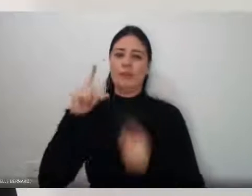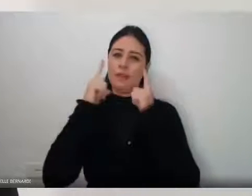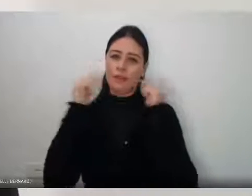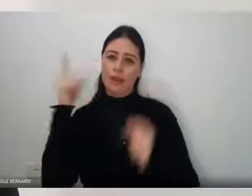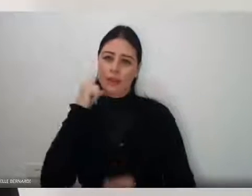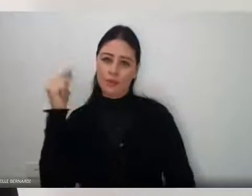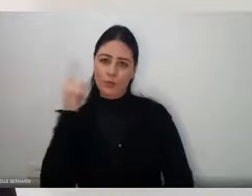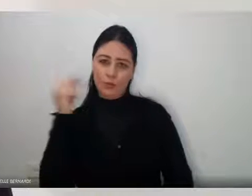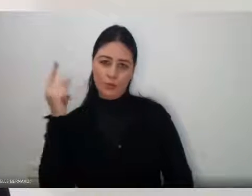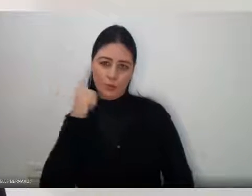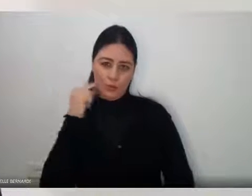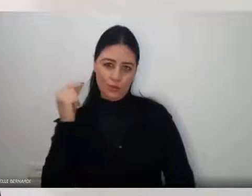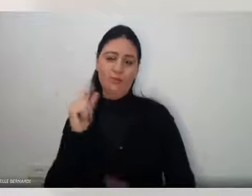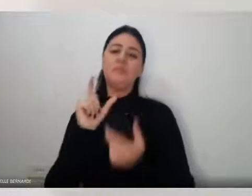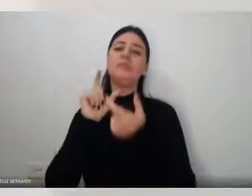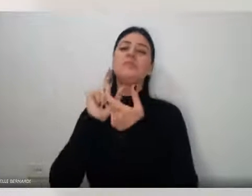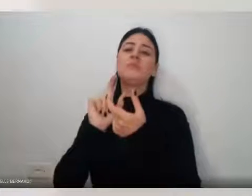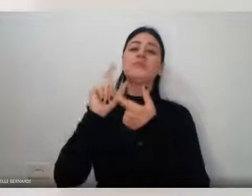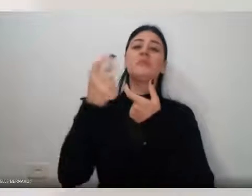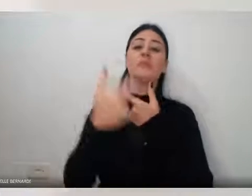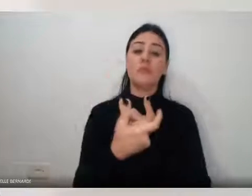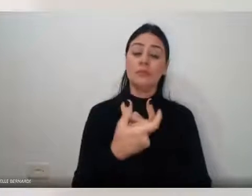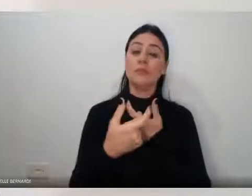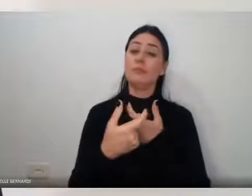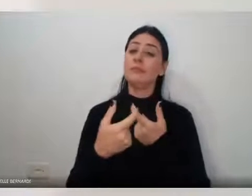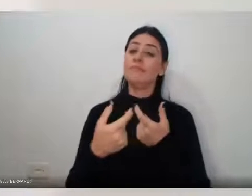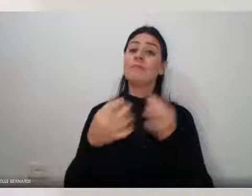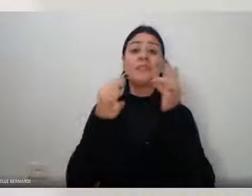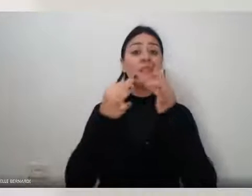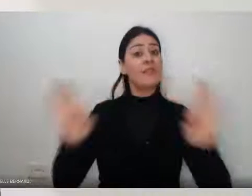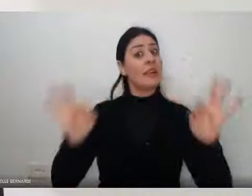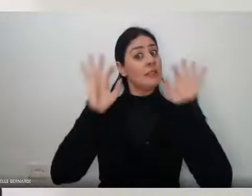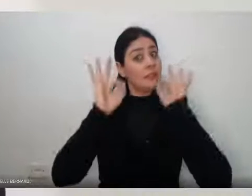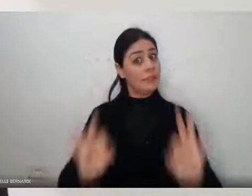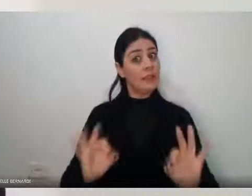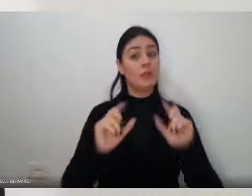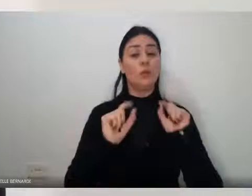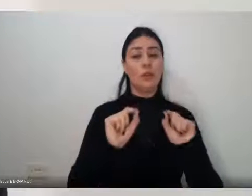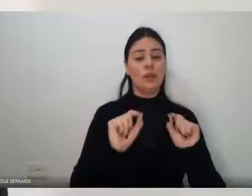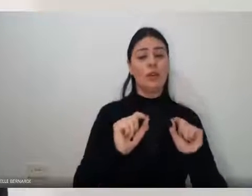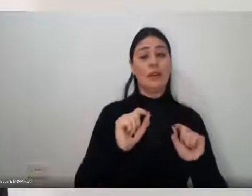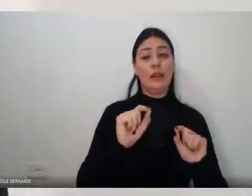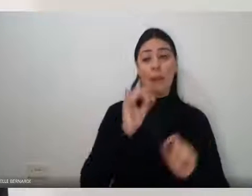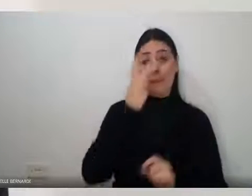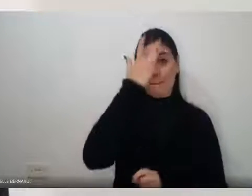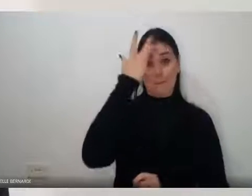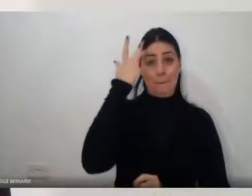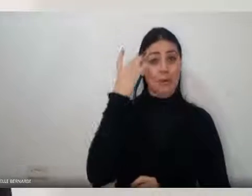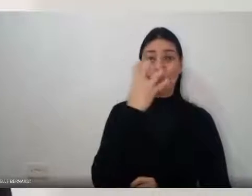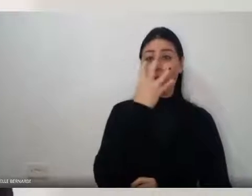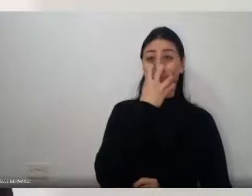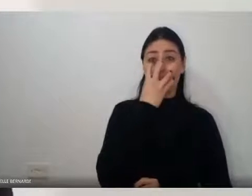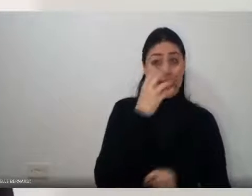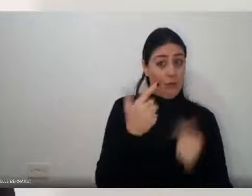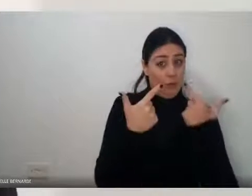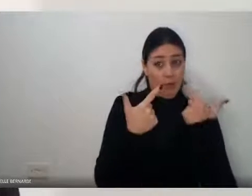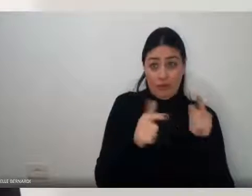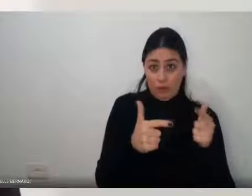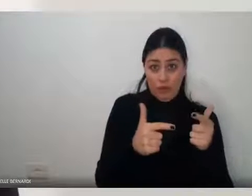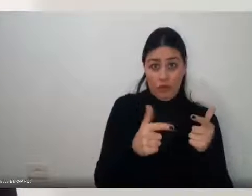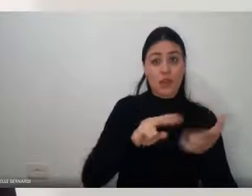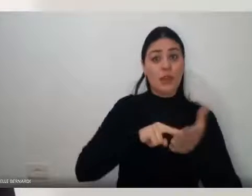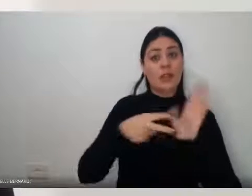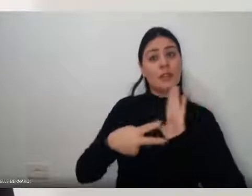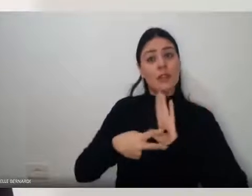como um gato, ou seja, sozinho, de forma astuta, de forma veloz, como os gatos são. Outro